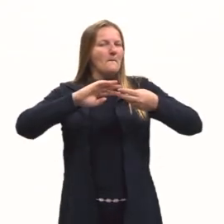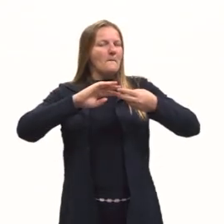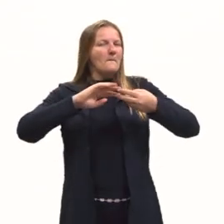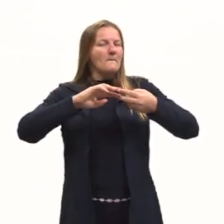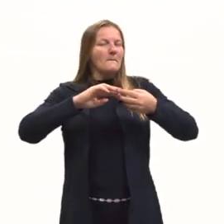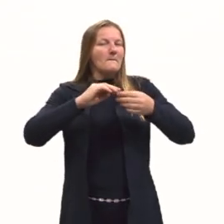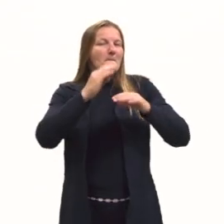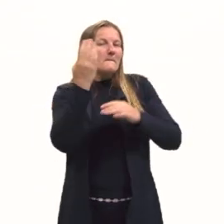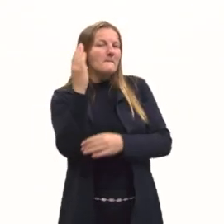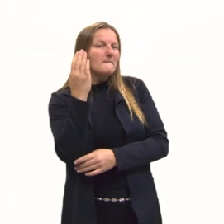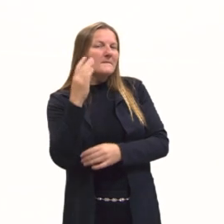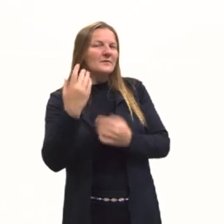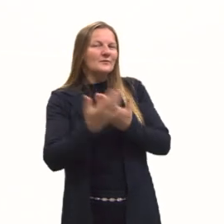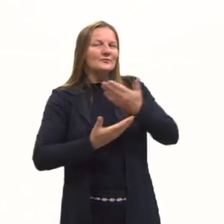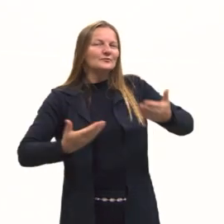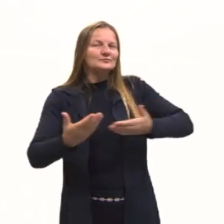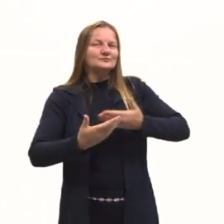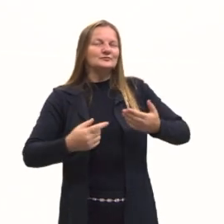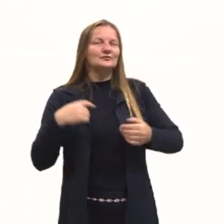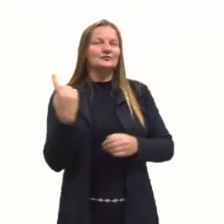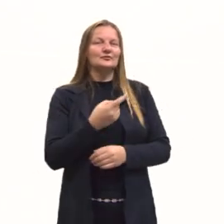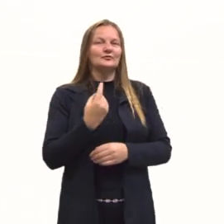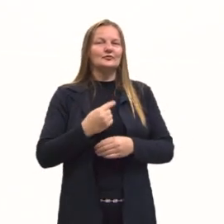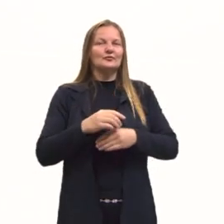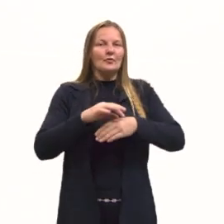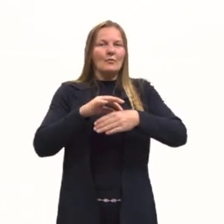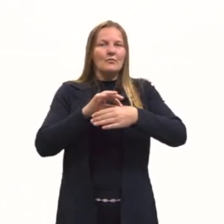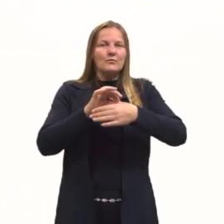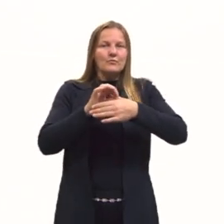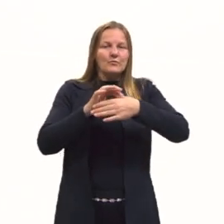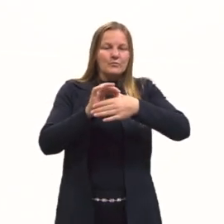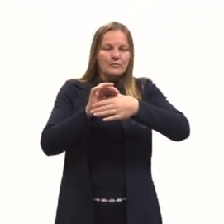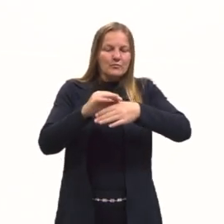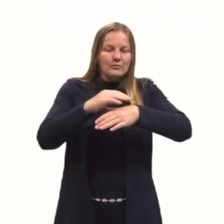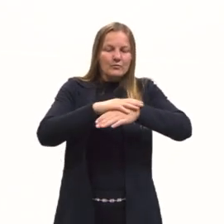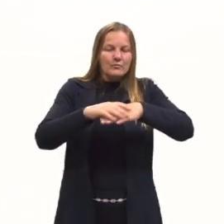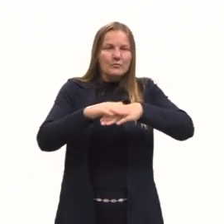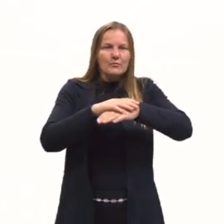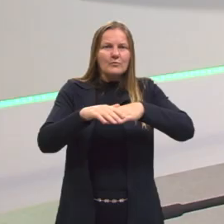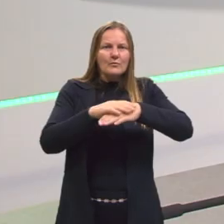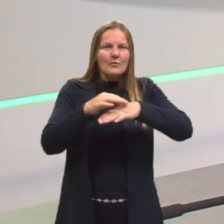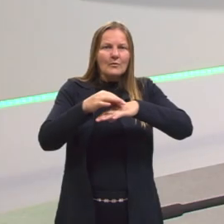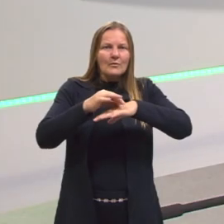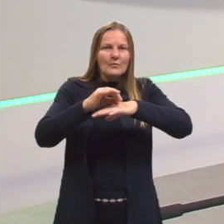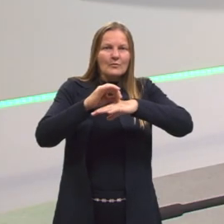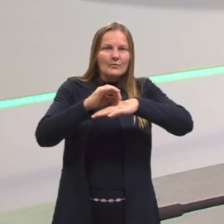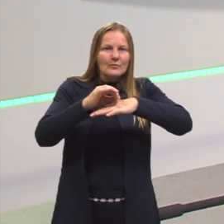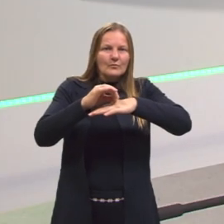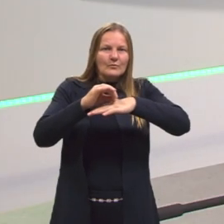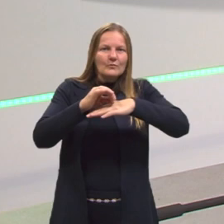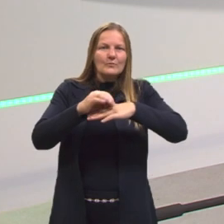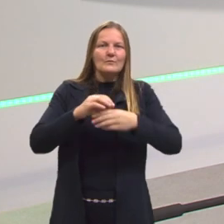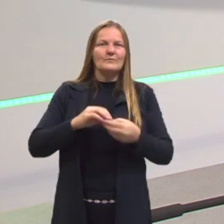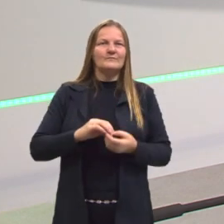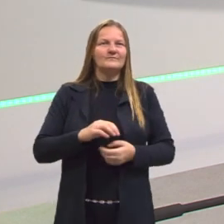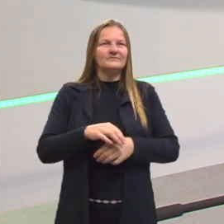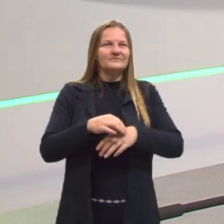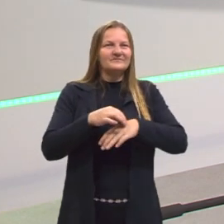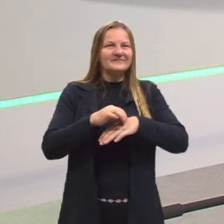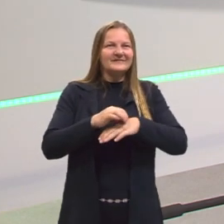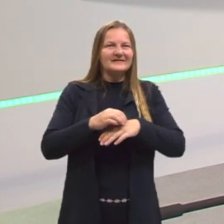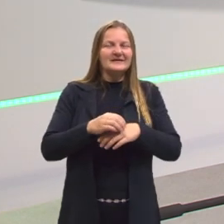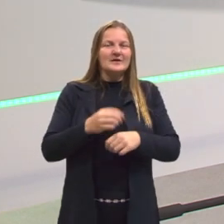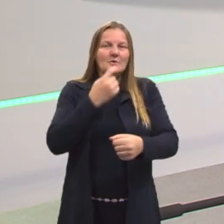um tecido de carne, um tecido de pele, pele,